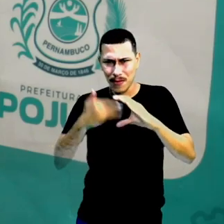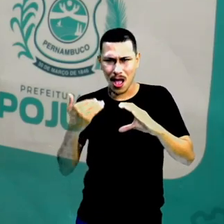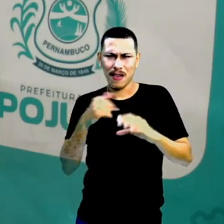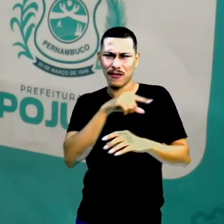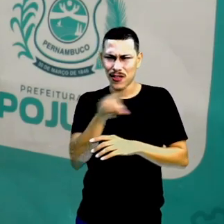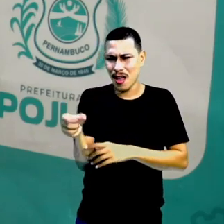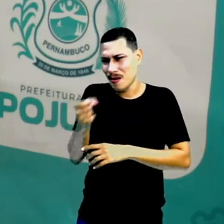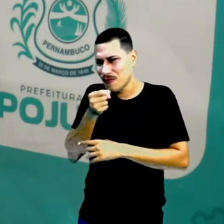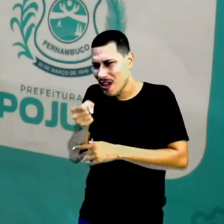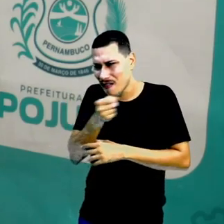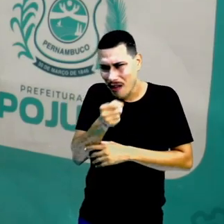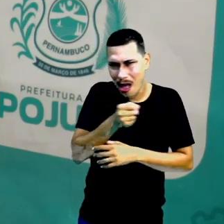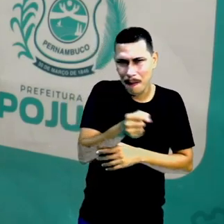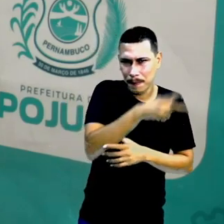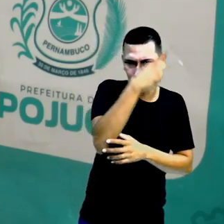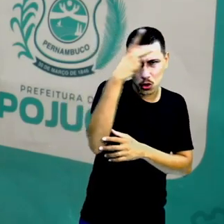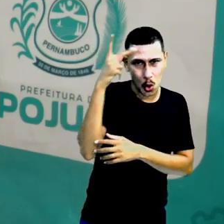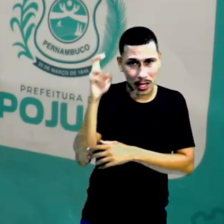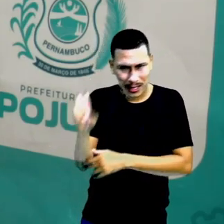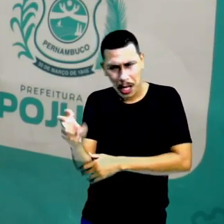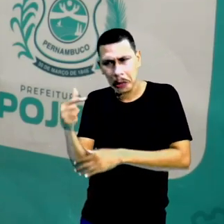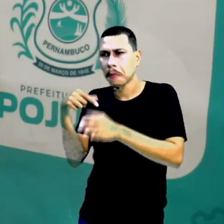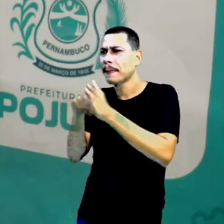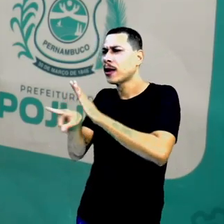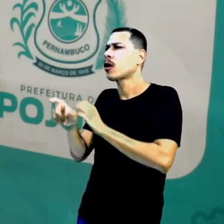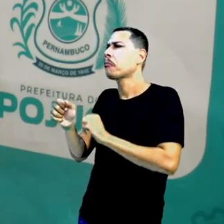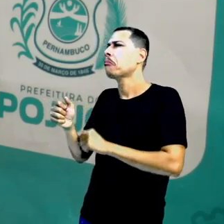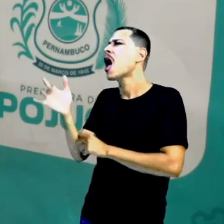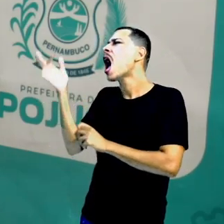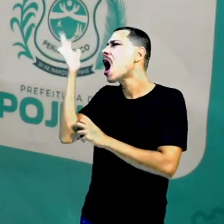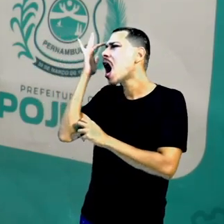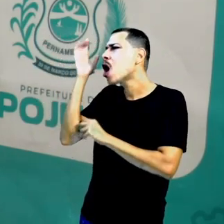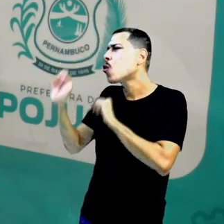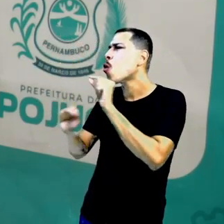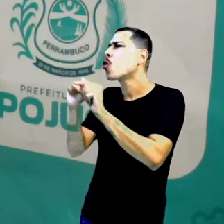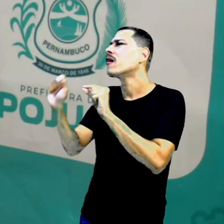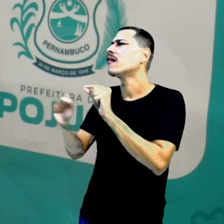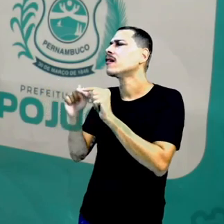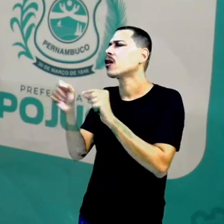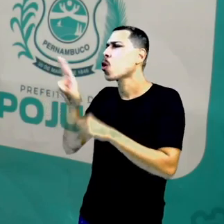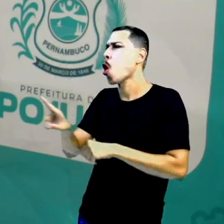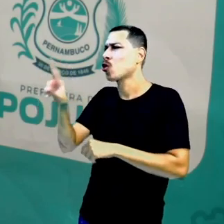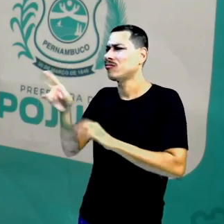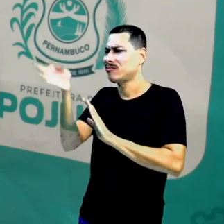pessoas. Você vai perguntar, o que você acha do uso da tecnologia?